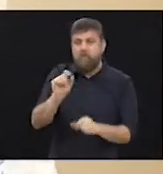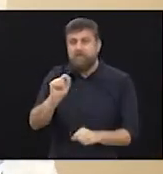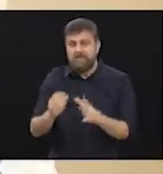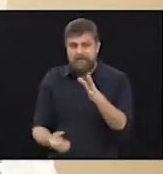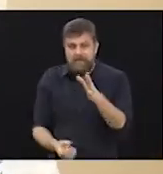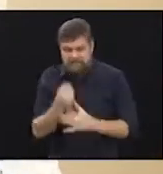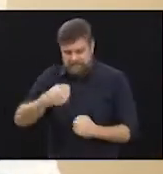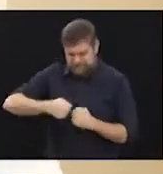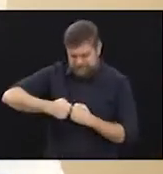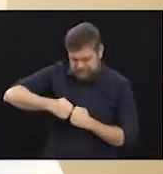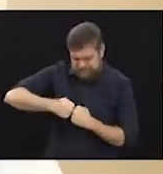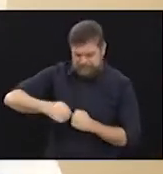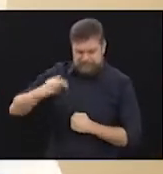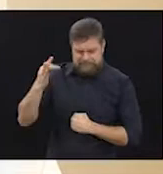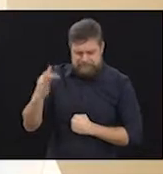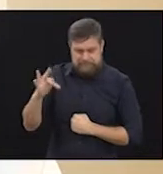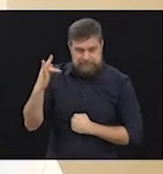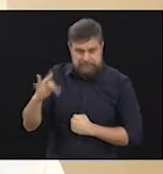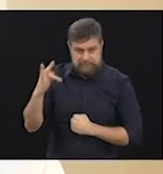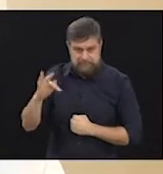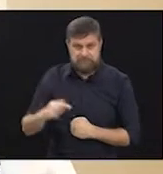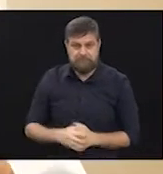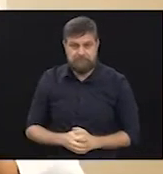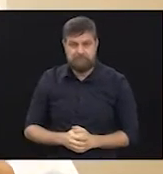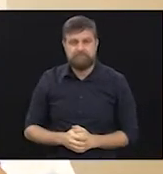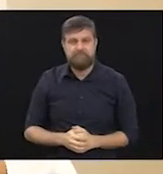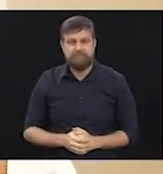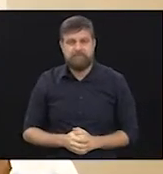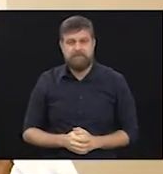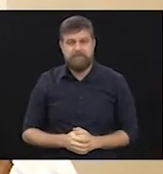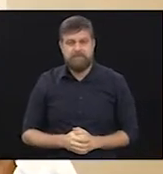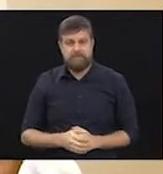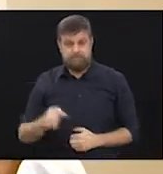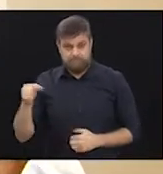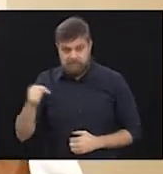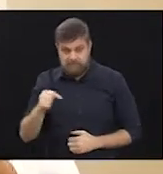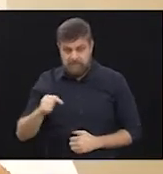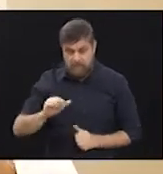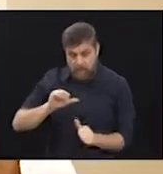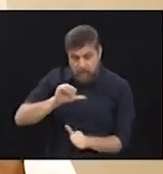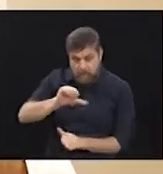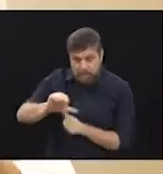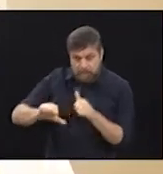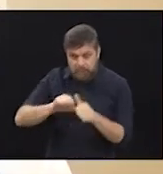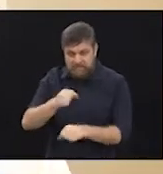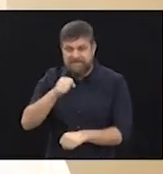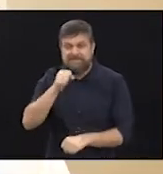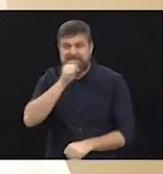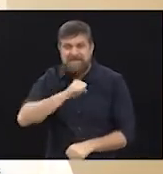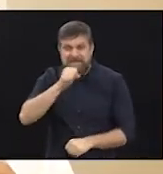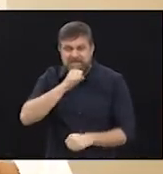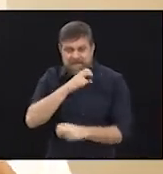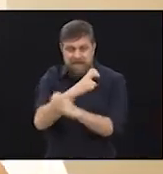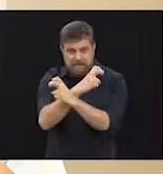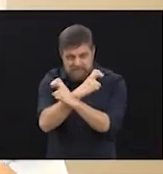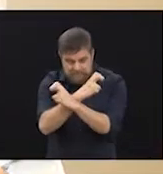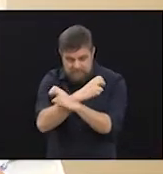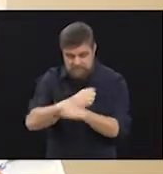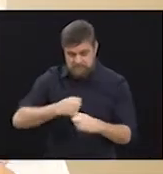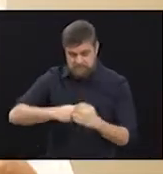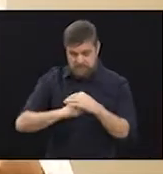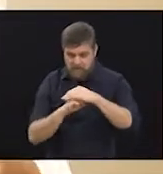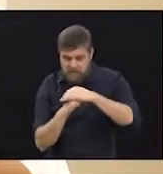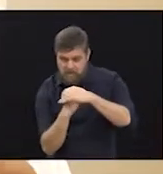mais pronunciada do que em outras pessoas. Então, essa alteração, esse envelhecimento da articulação,